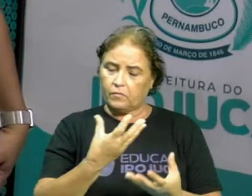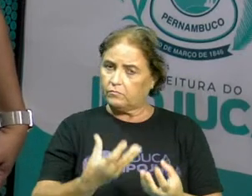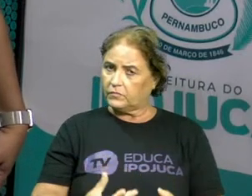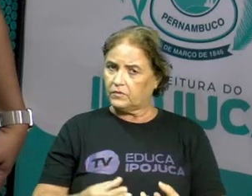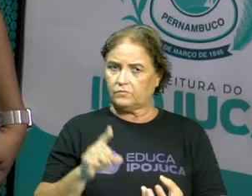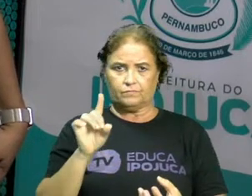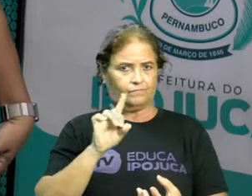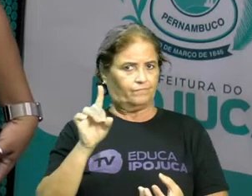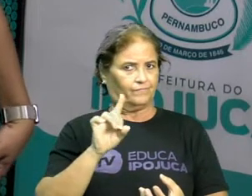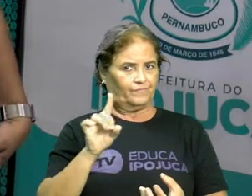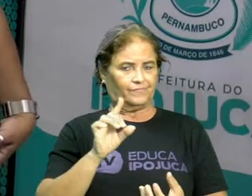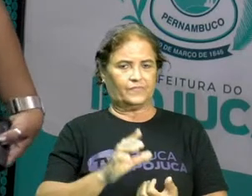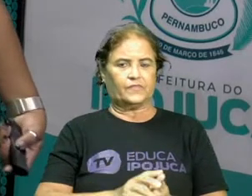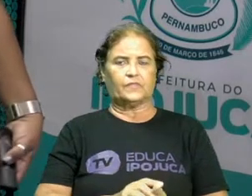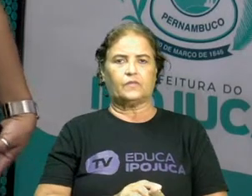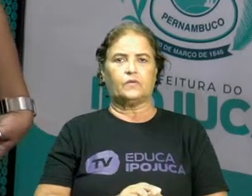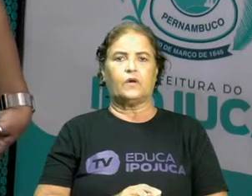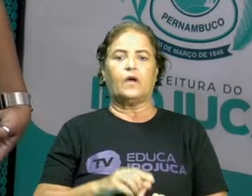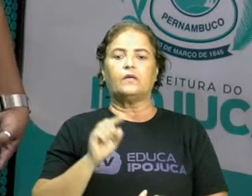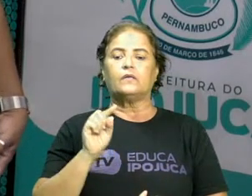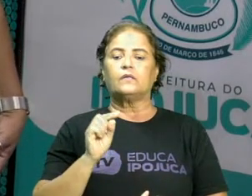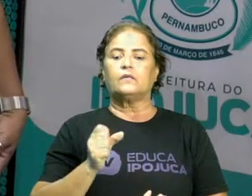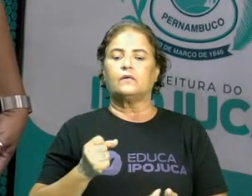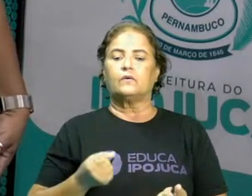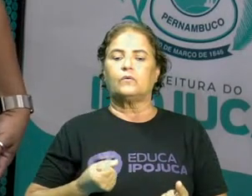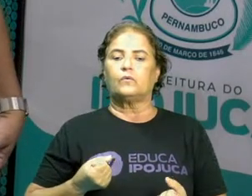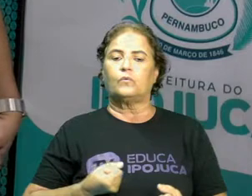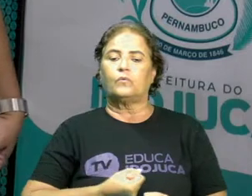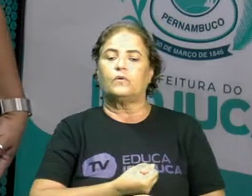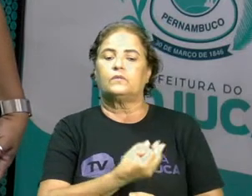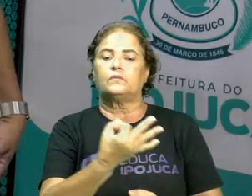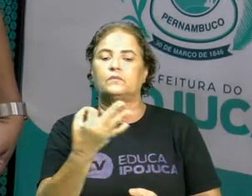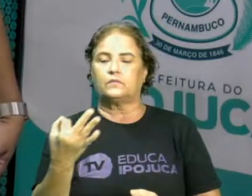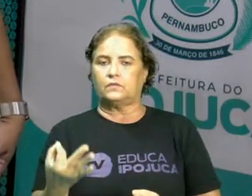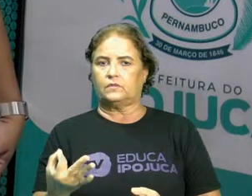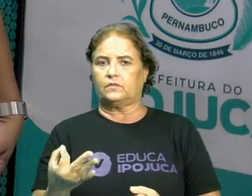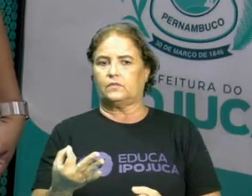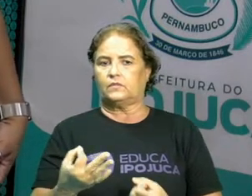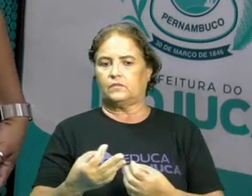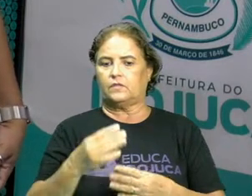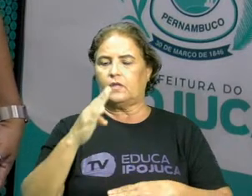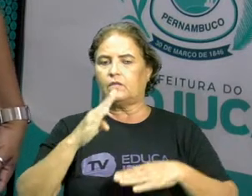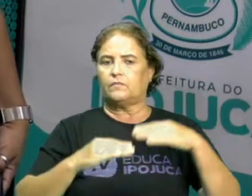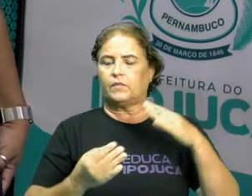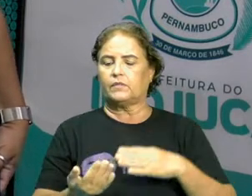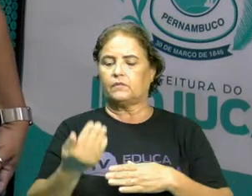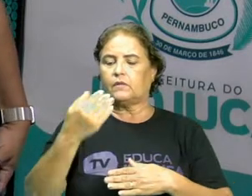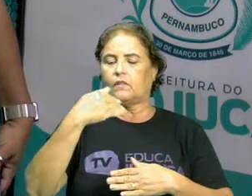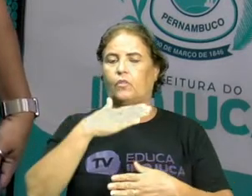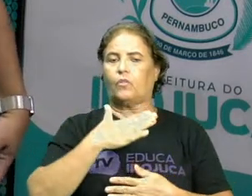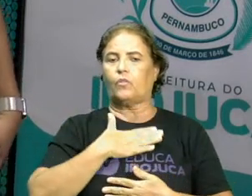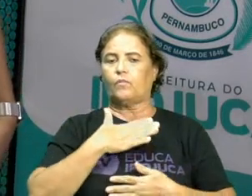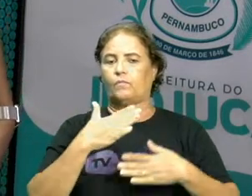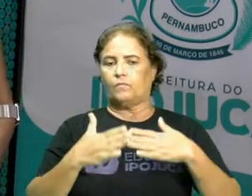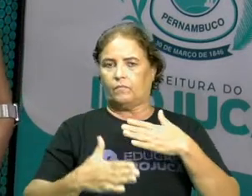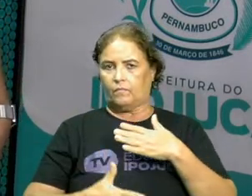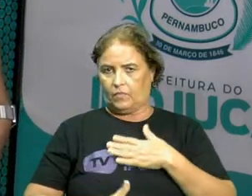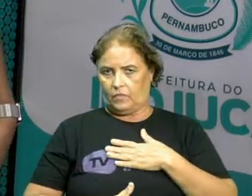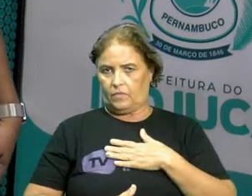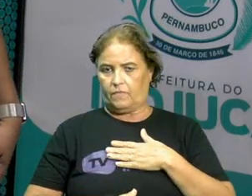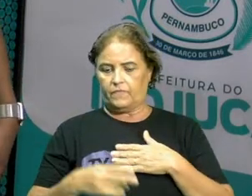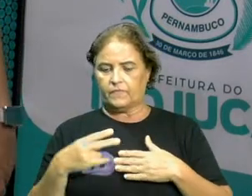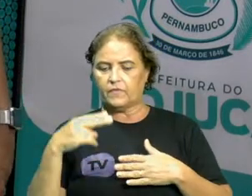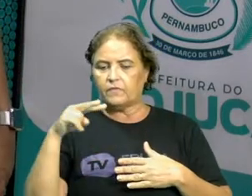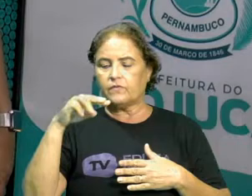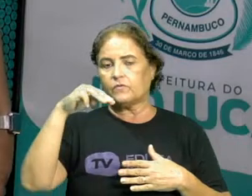Aquilo dali que a gente está vendo é a quantidade de matéria que faz parte do nosso corpo. Então, eu estou vendo massa.